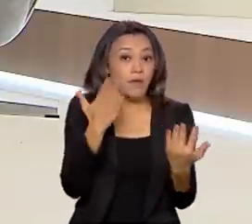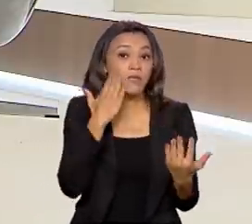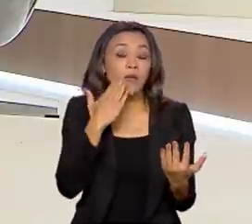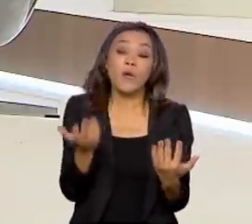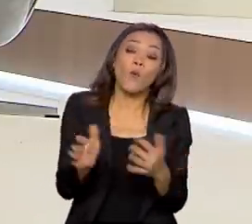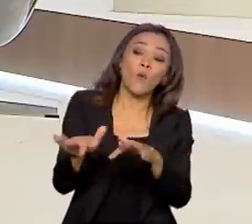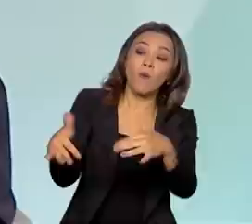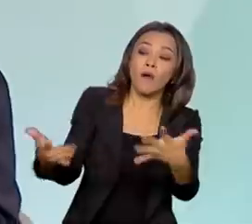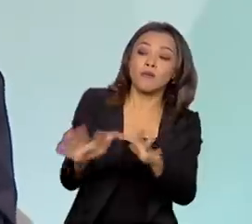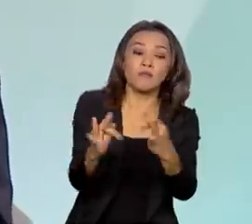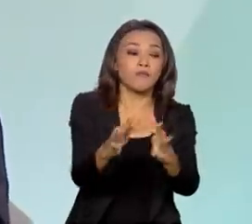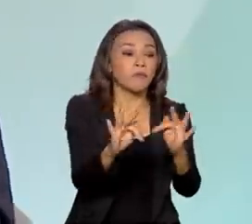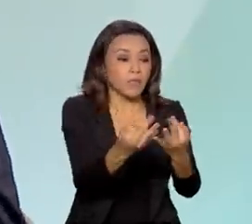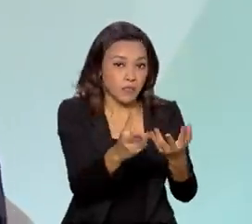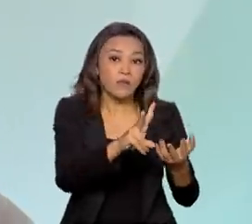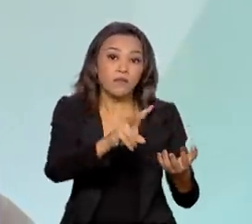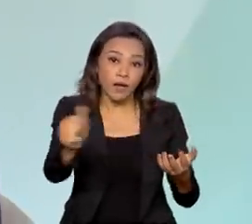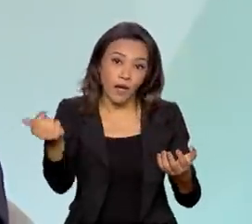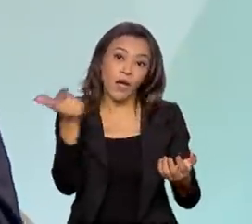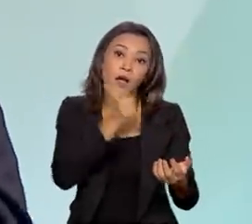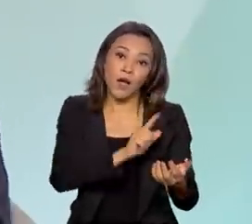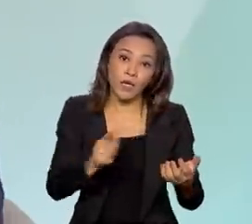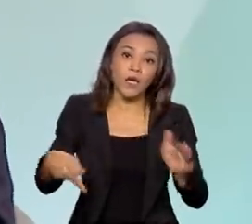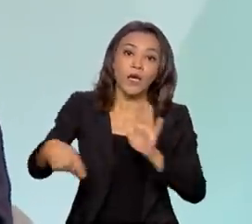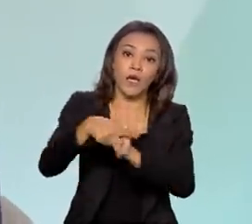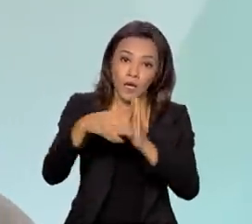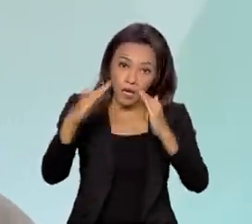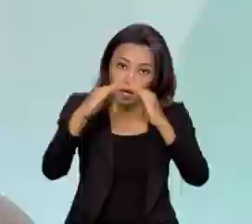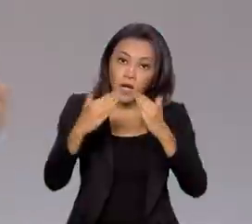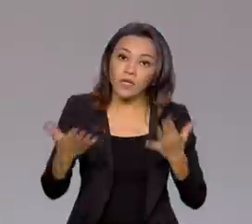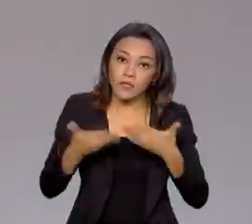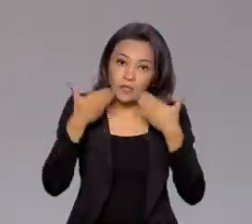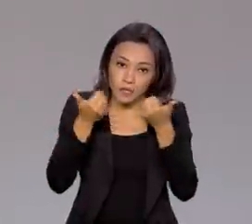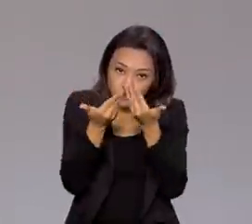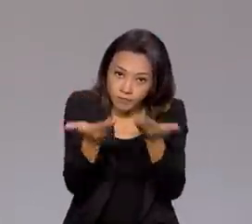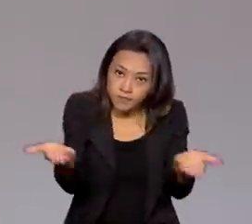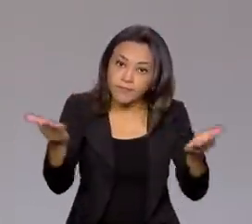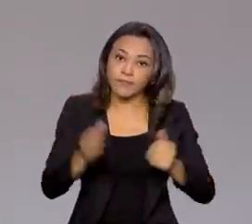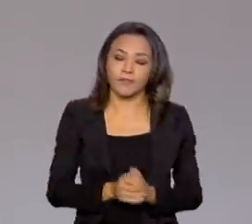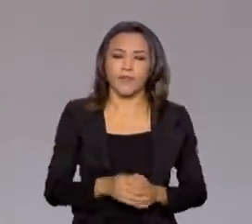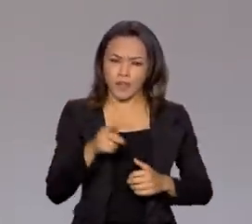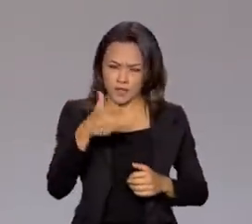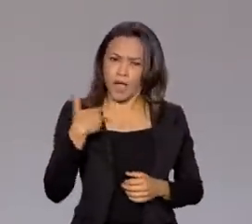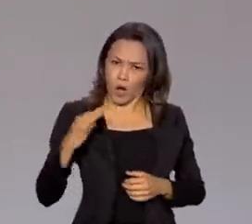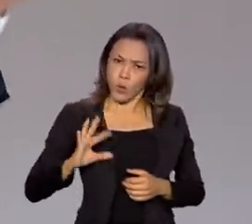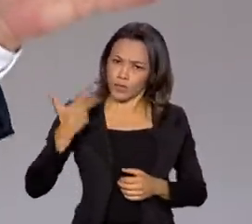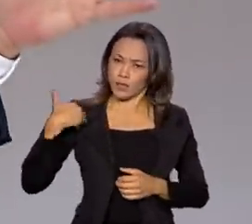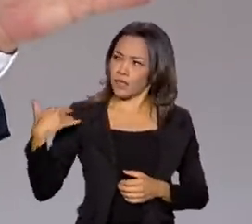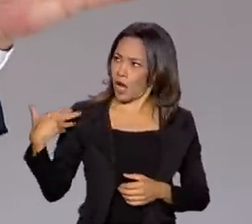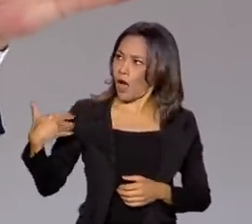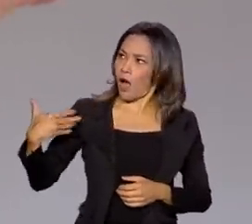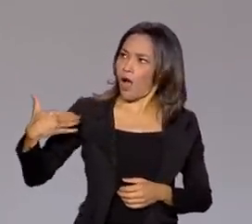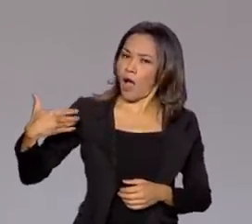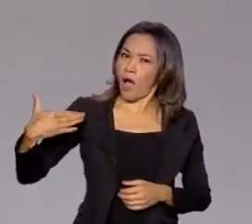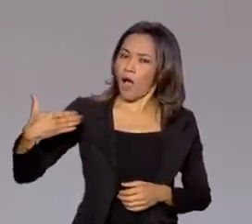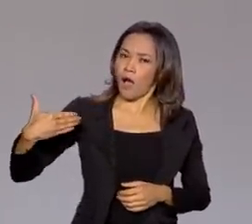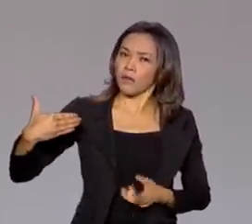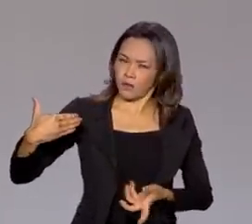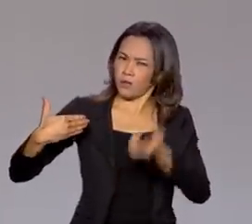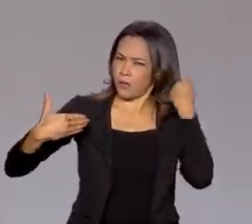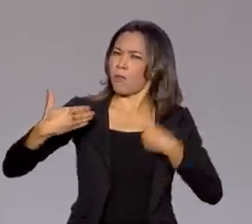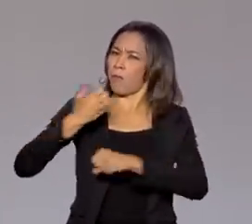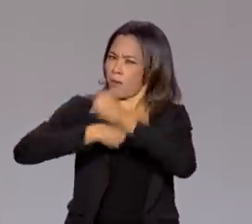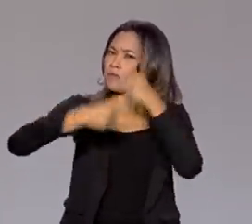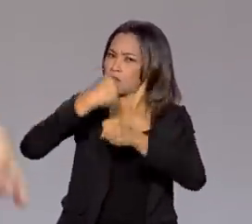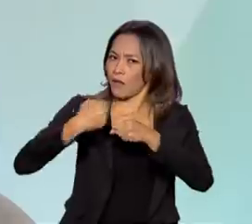são as famílias que receberão o benefício da melhoria habitacional. E esse processo está ocorrendo desde o ano passado, quando foi